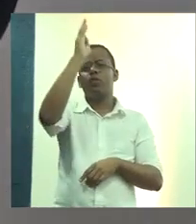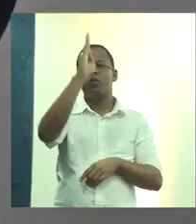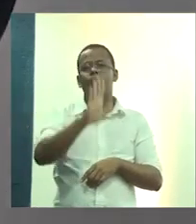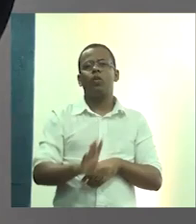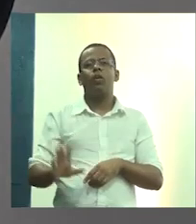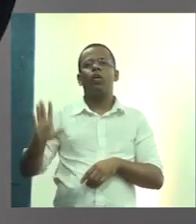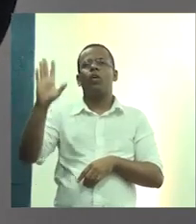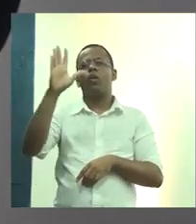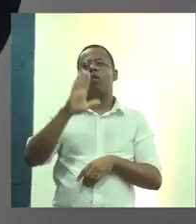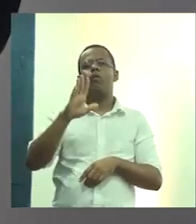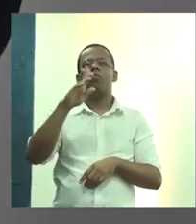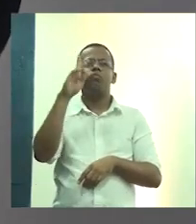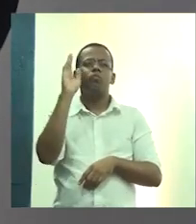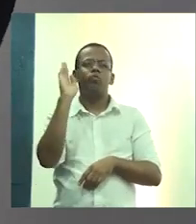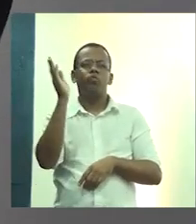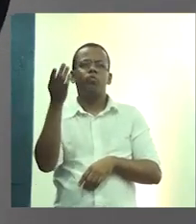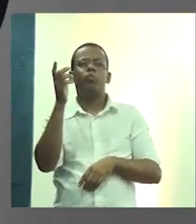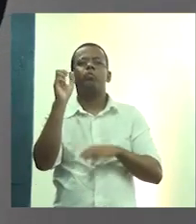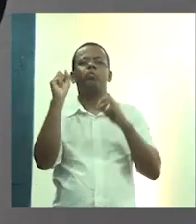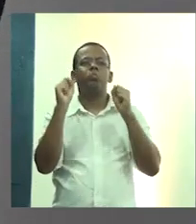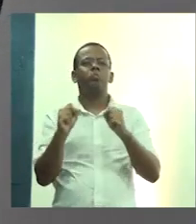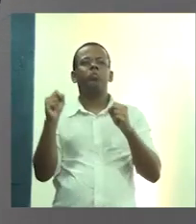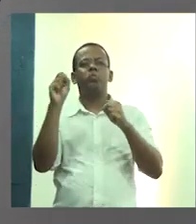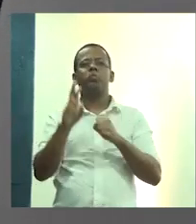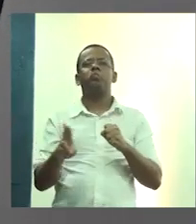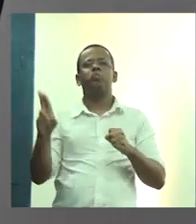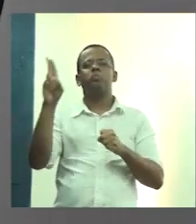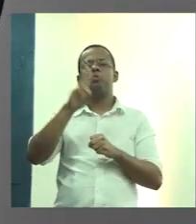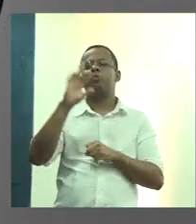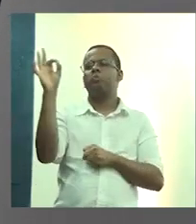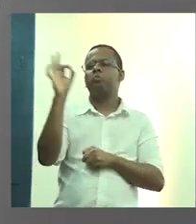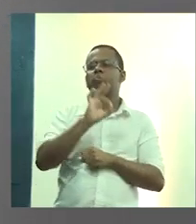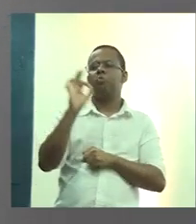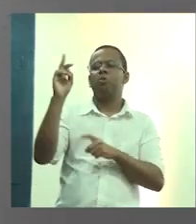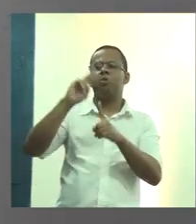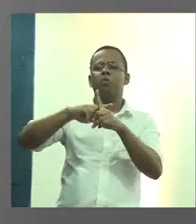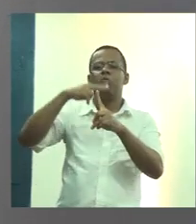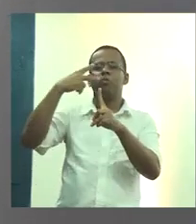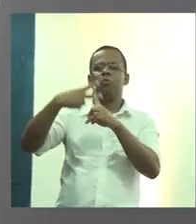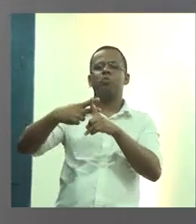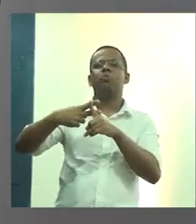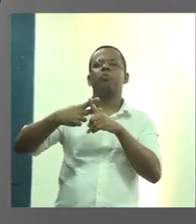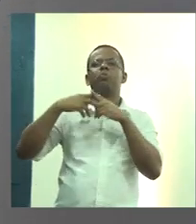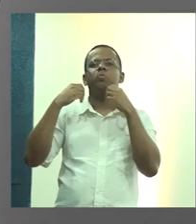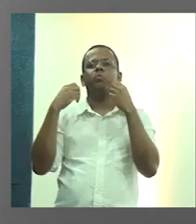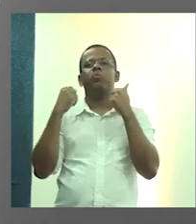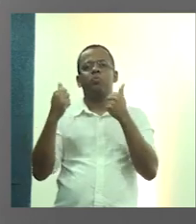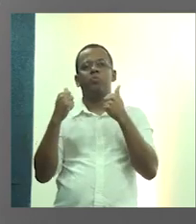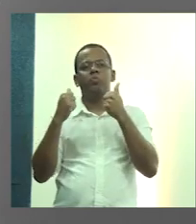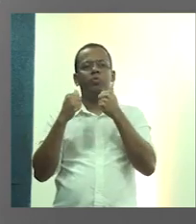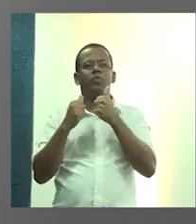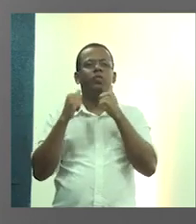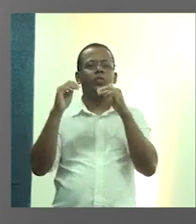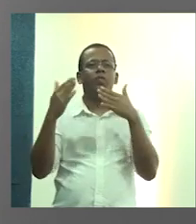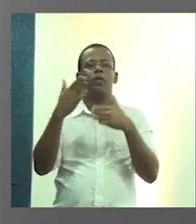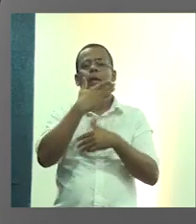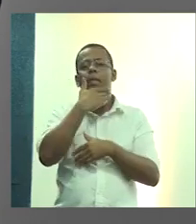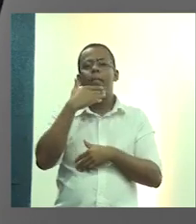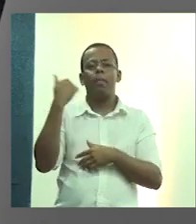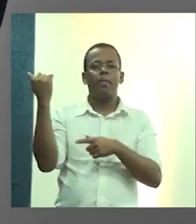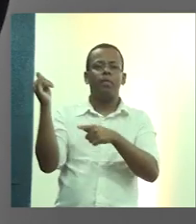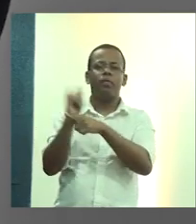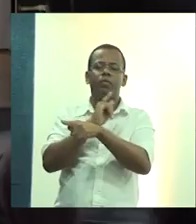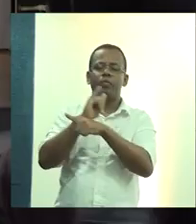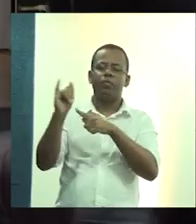que a gente pode utilizar um percentual do superávit do nosso imobilizado. Então, uma boa maneira de a gente gastar esse